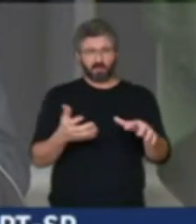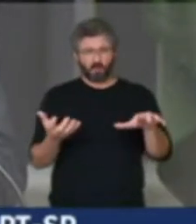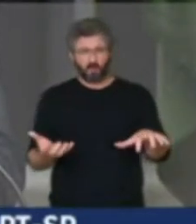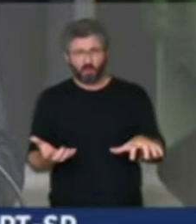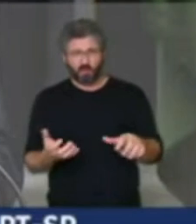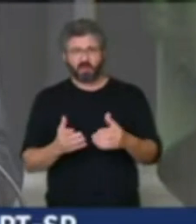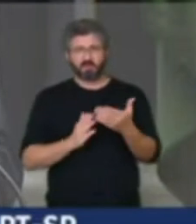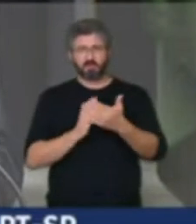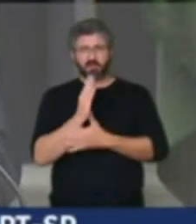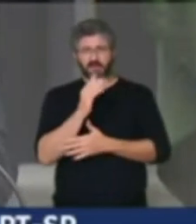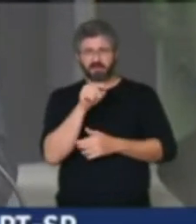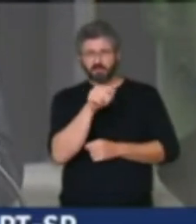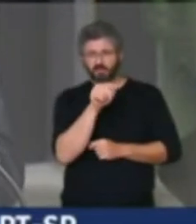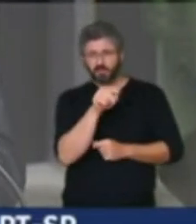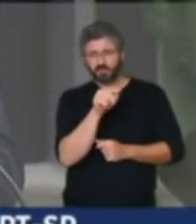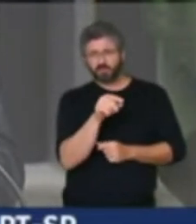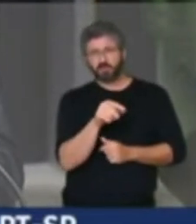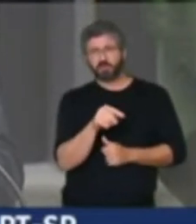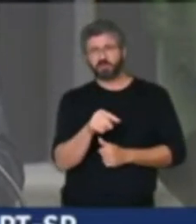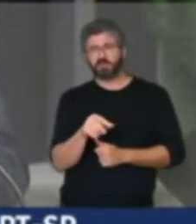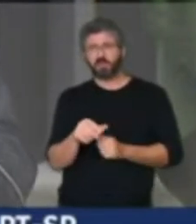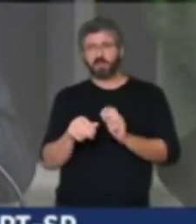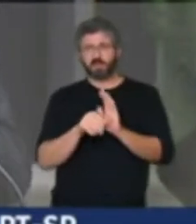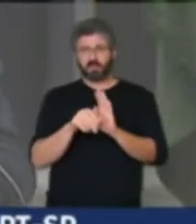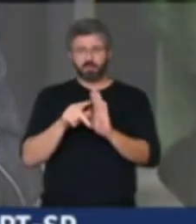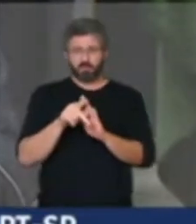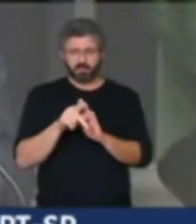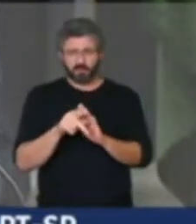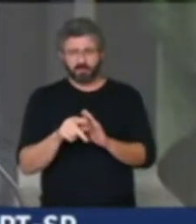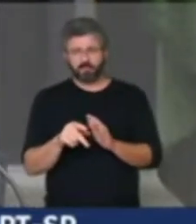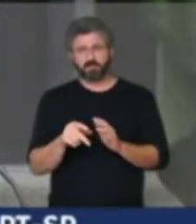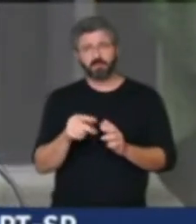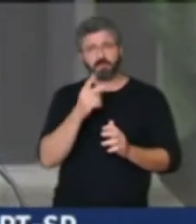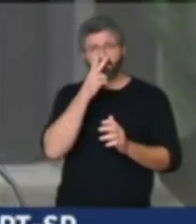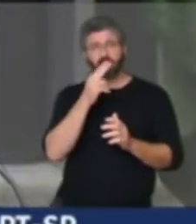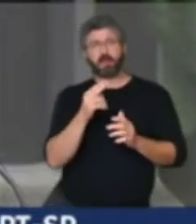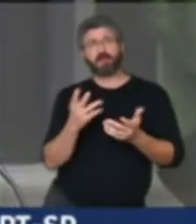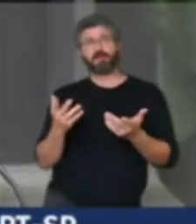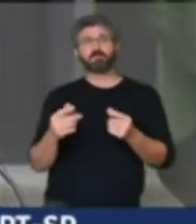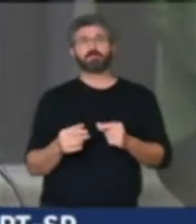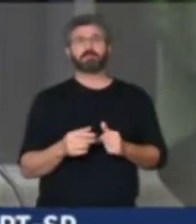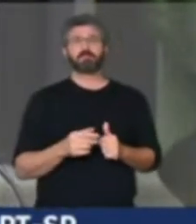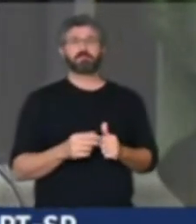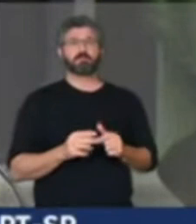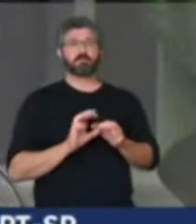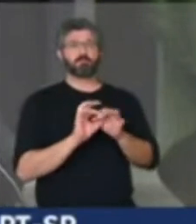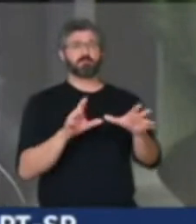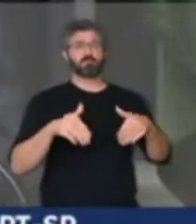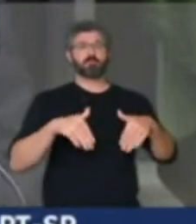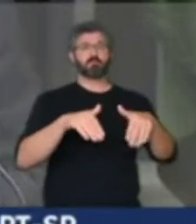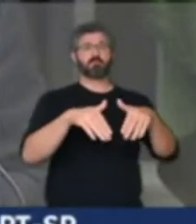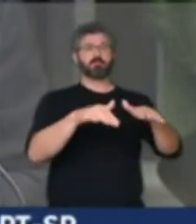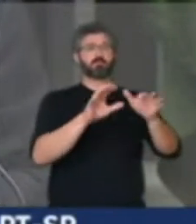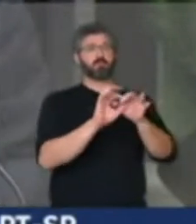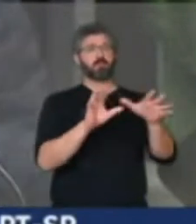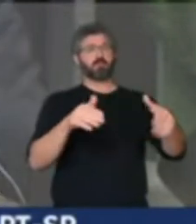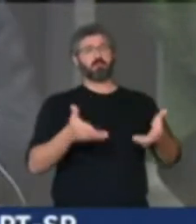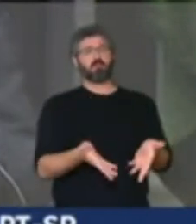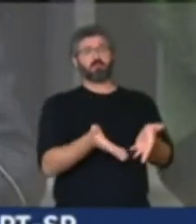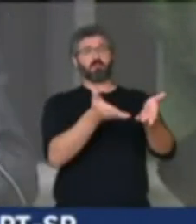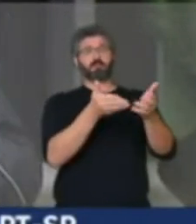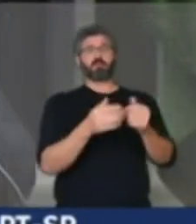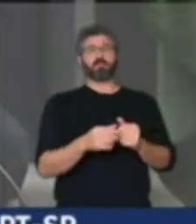aprovando essa medida provisória, está praticamente dando total liberdade